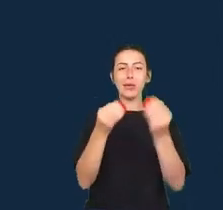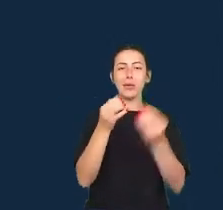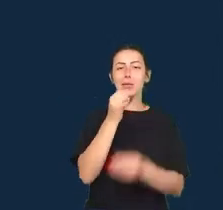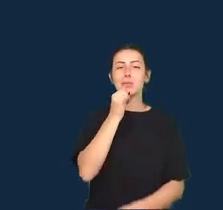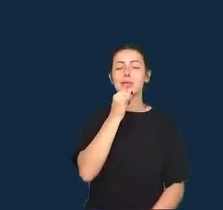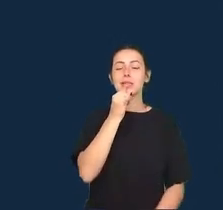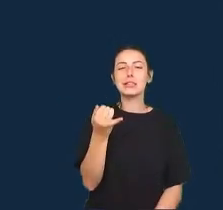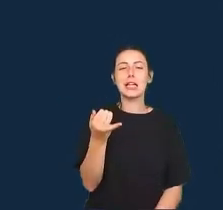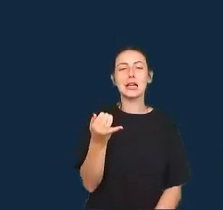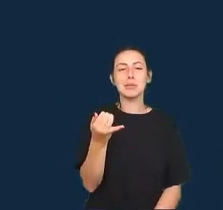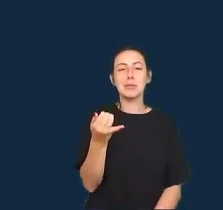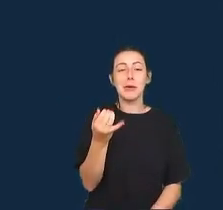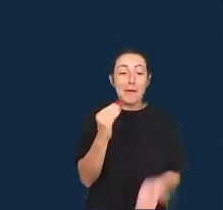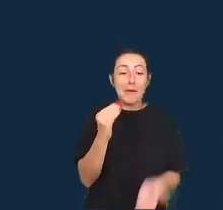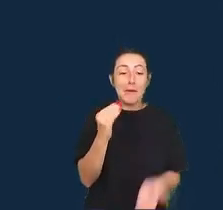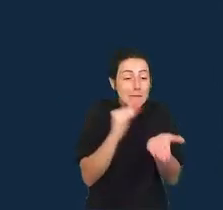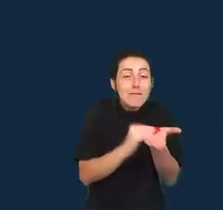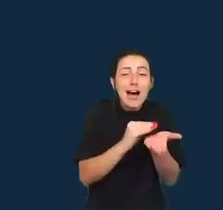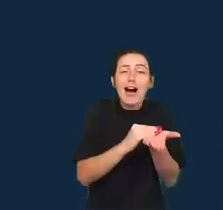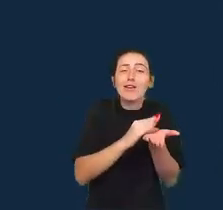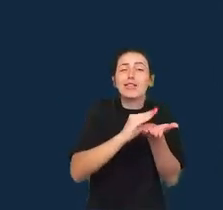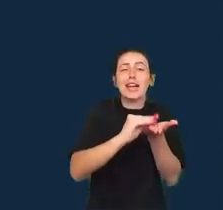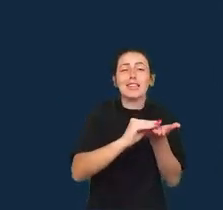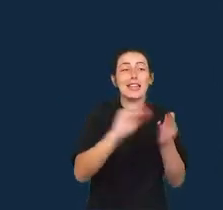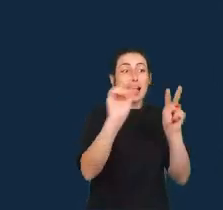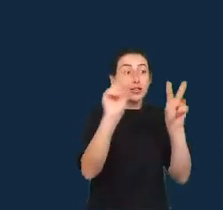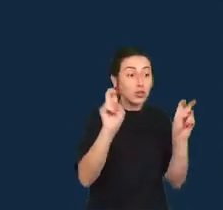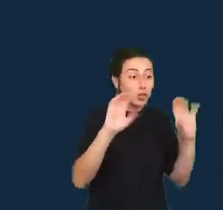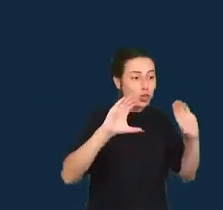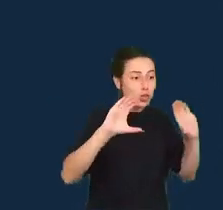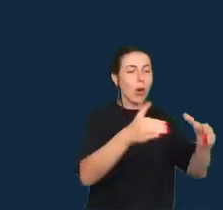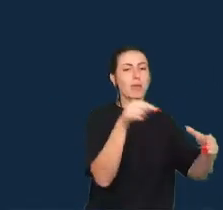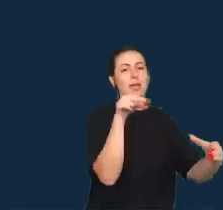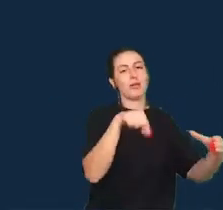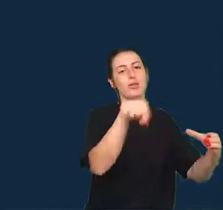à ausência de dados sobre esses mesmos grupos.